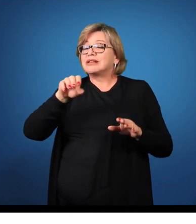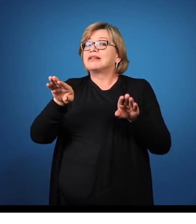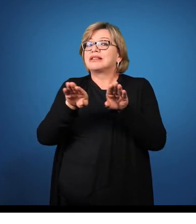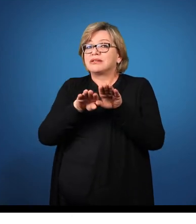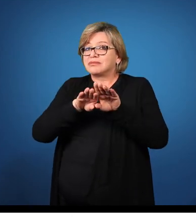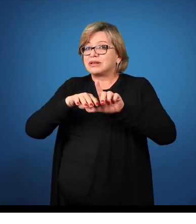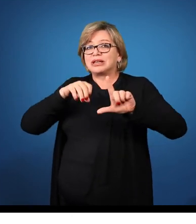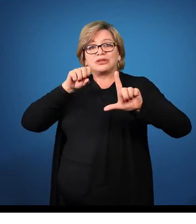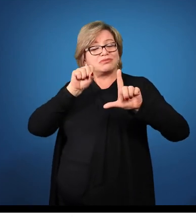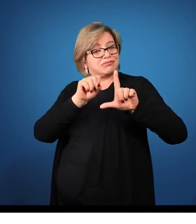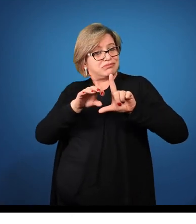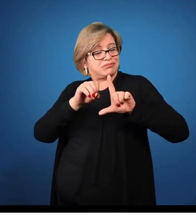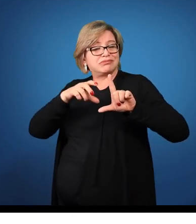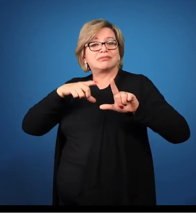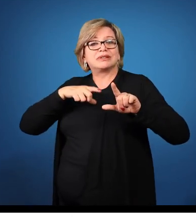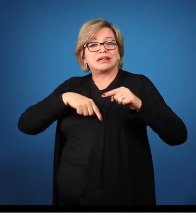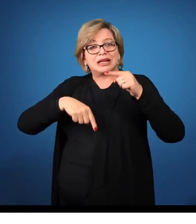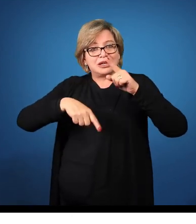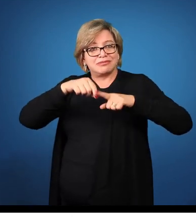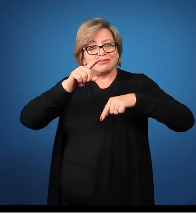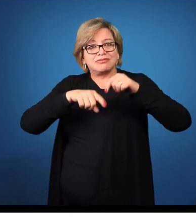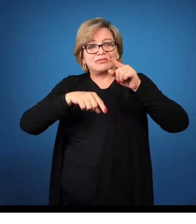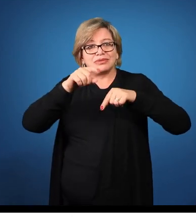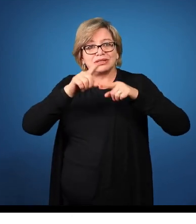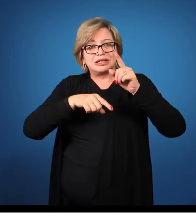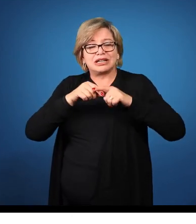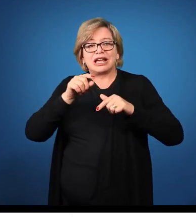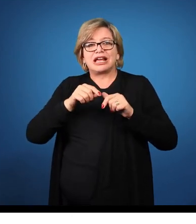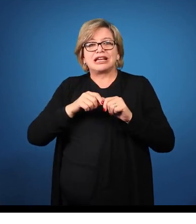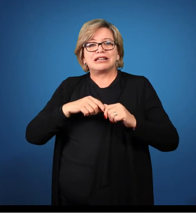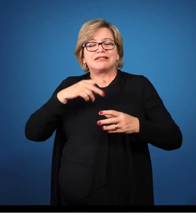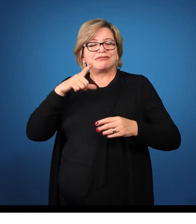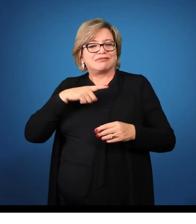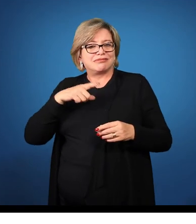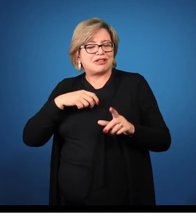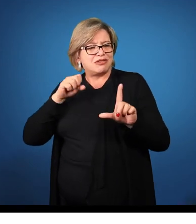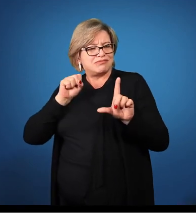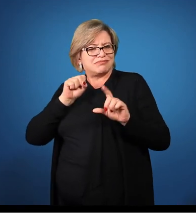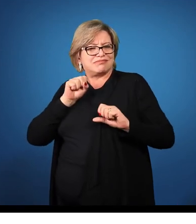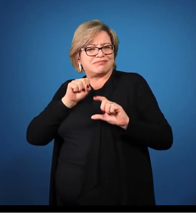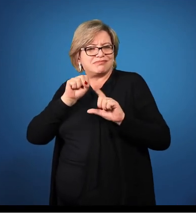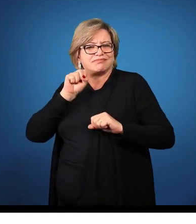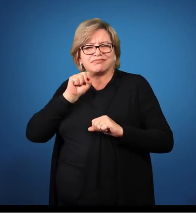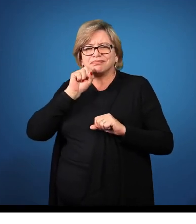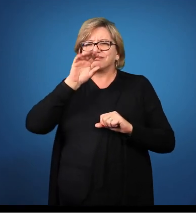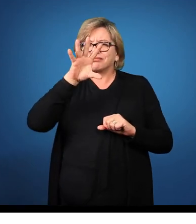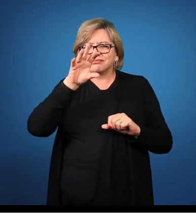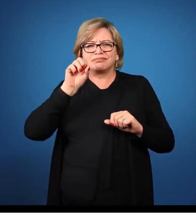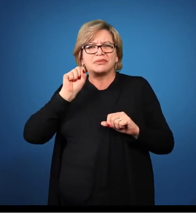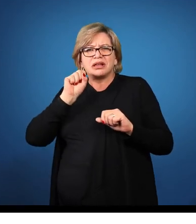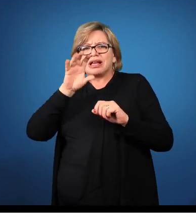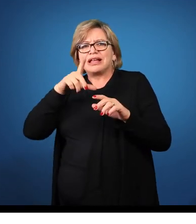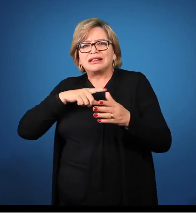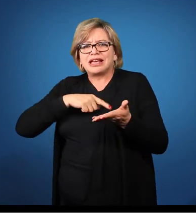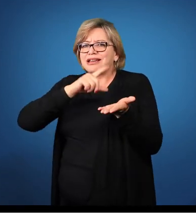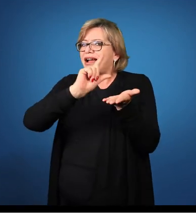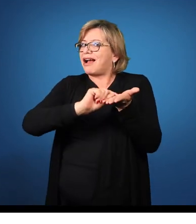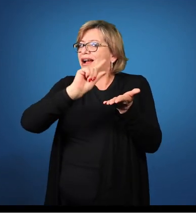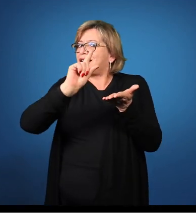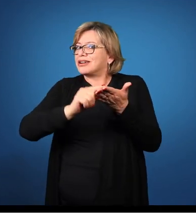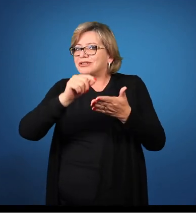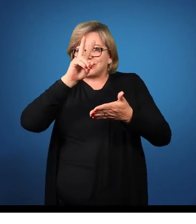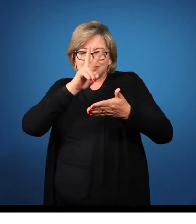vocês durante a semana, como material em PowerPoint, como artigos para que vocês façam a leitura e se